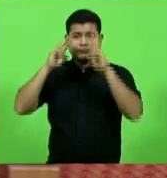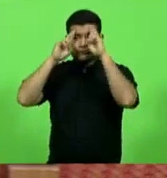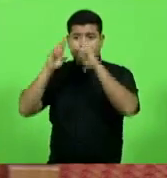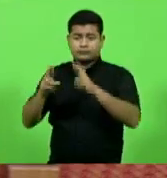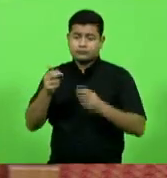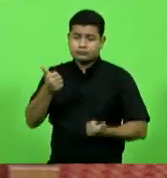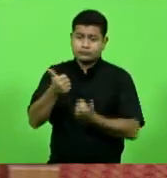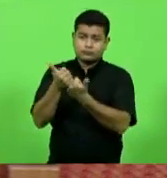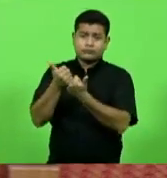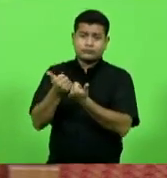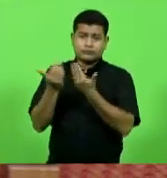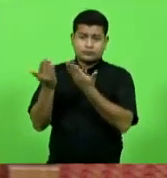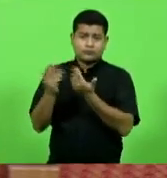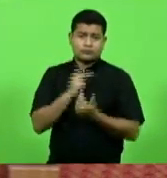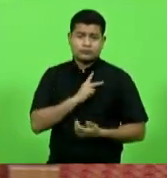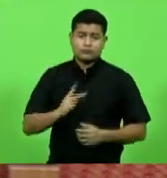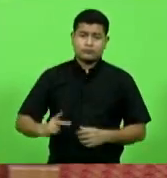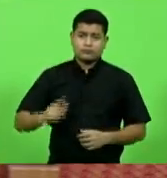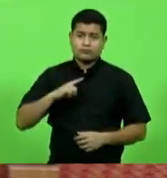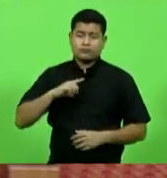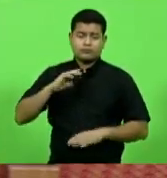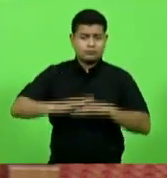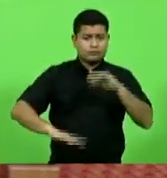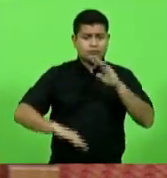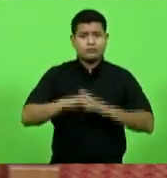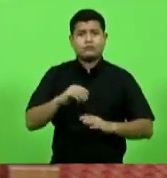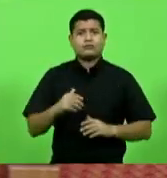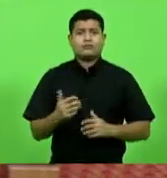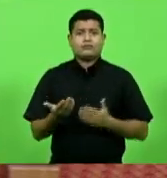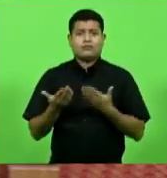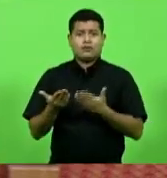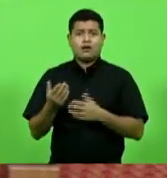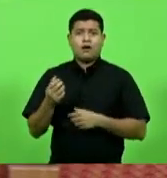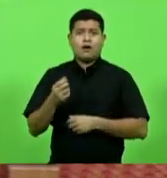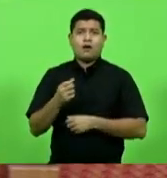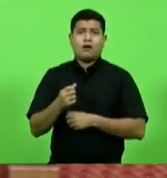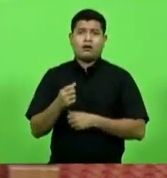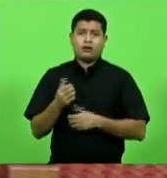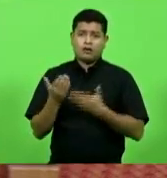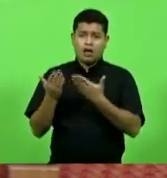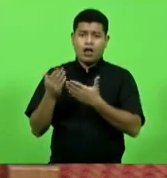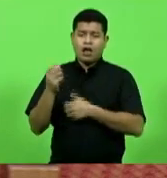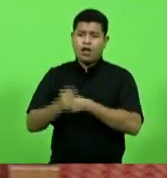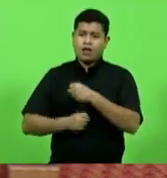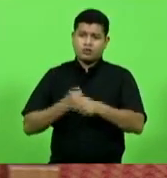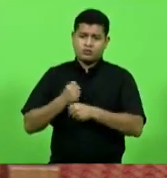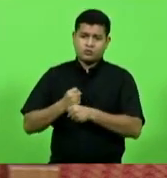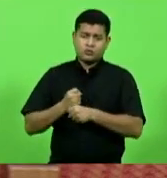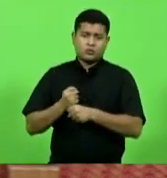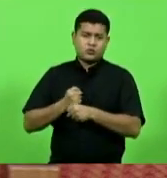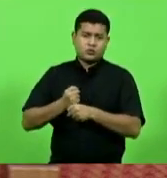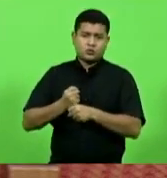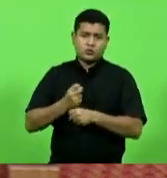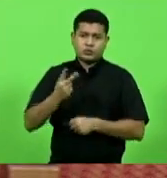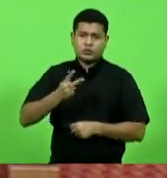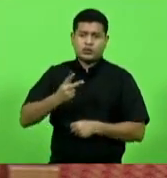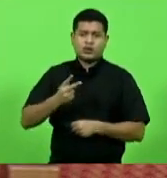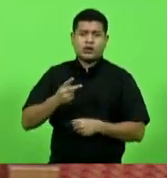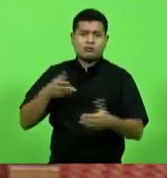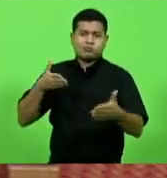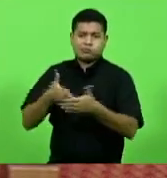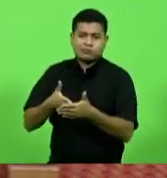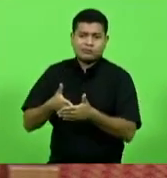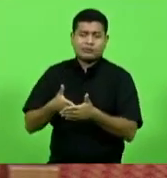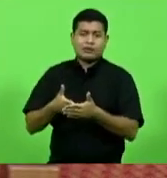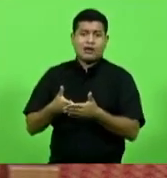as ações ficou dois anos trancado lá pelo pelo Maia agora